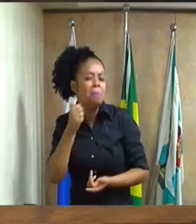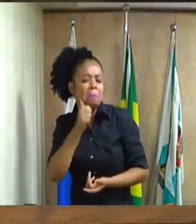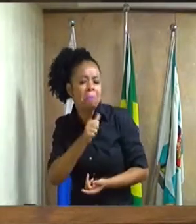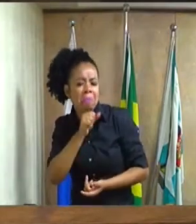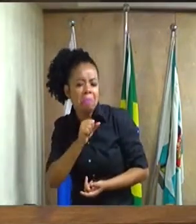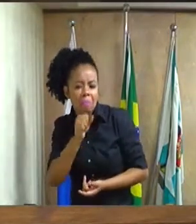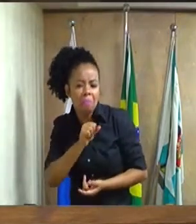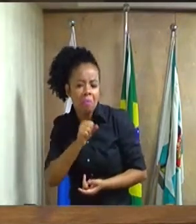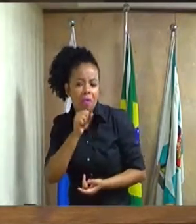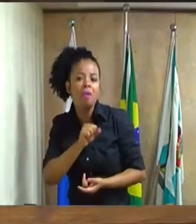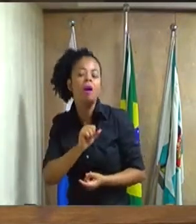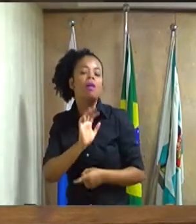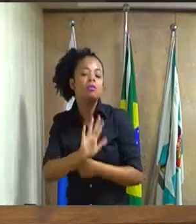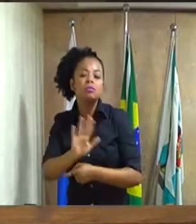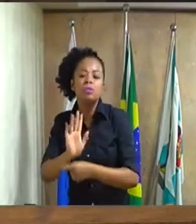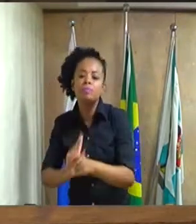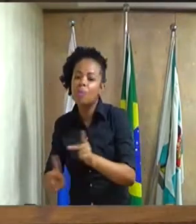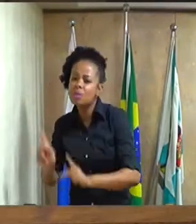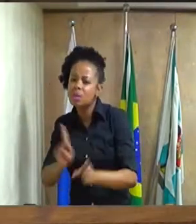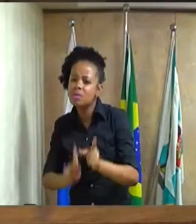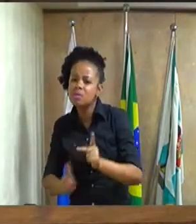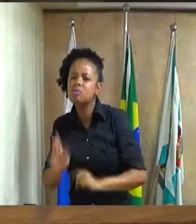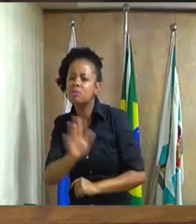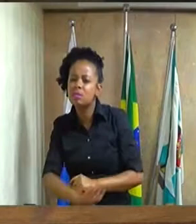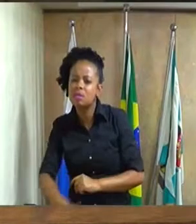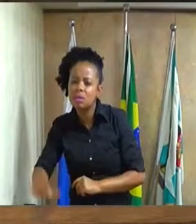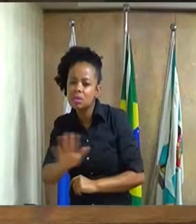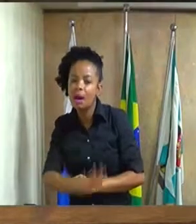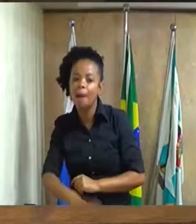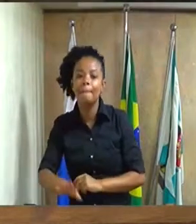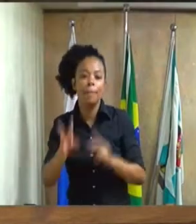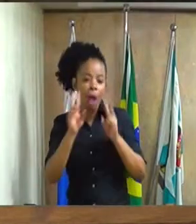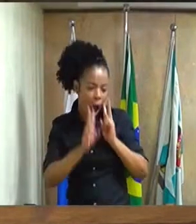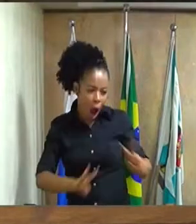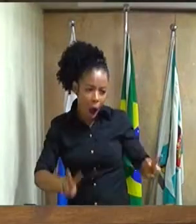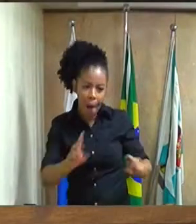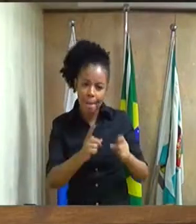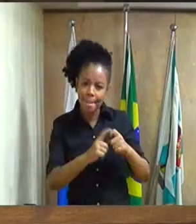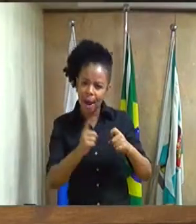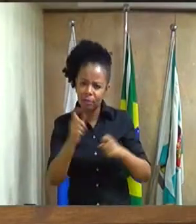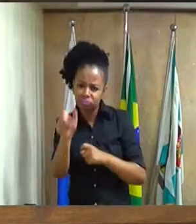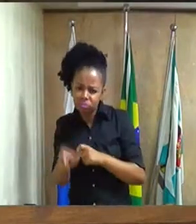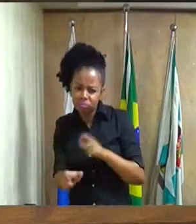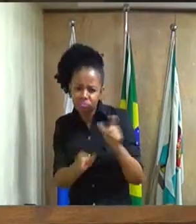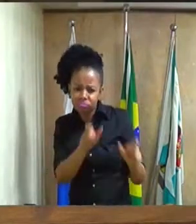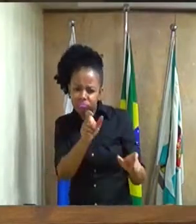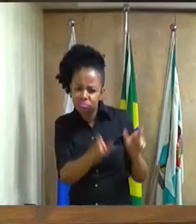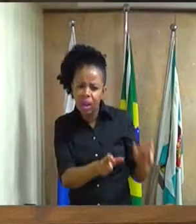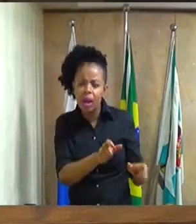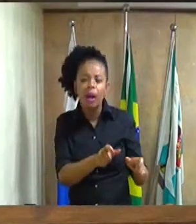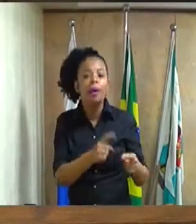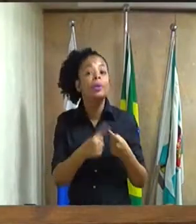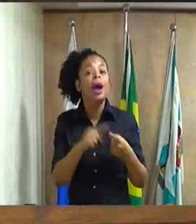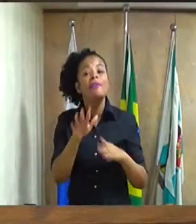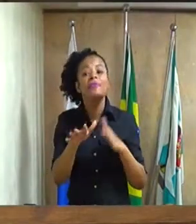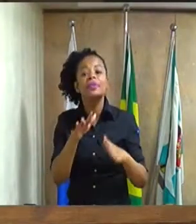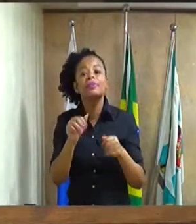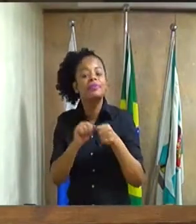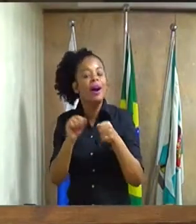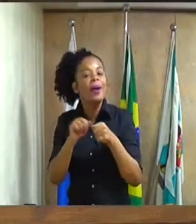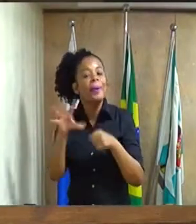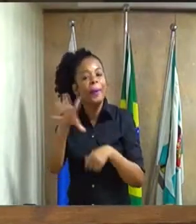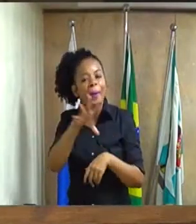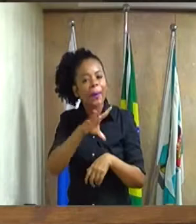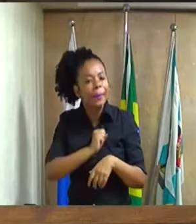para ajudar a população, vendo o empenho dos médicos, porque os médicos fazem as coisas, Beto, com amor.